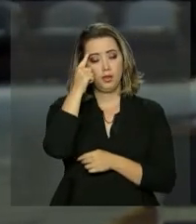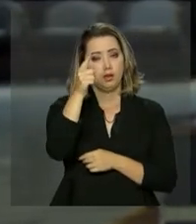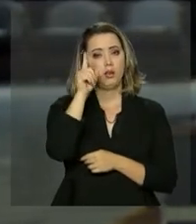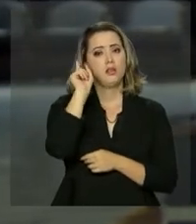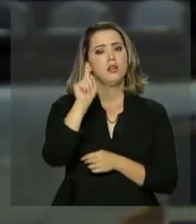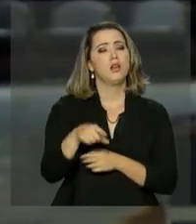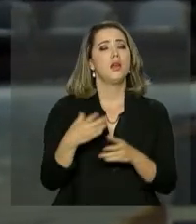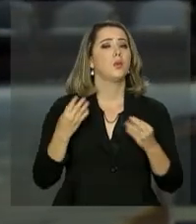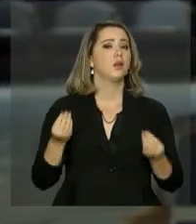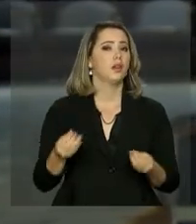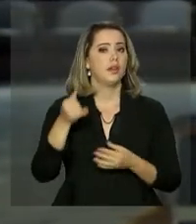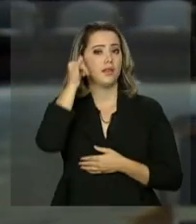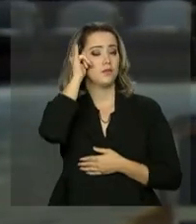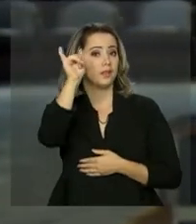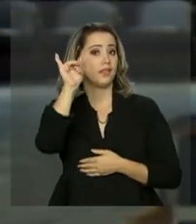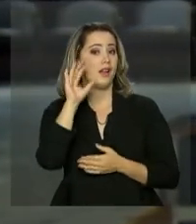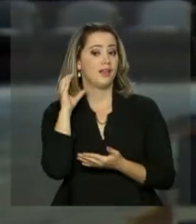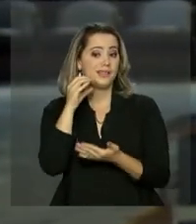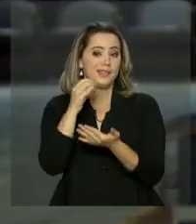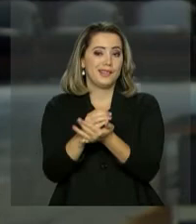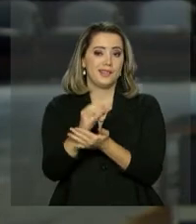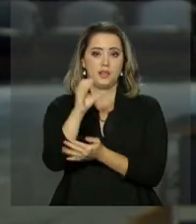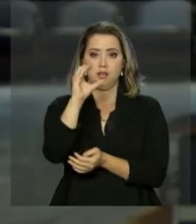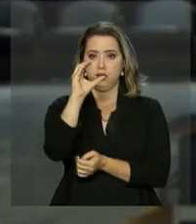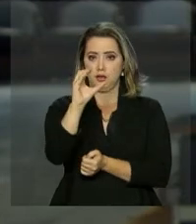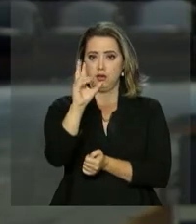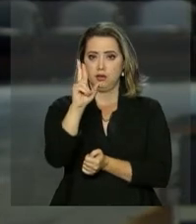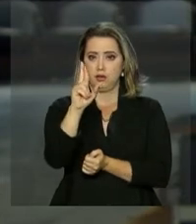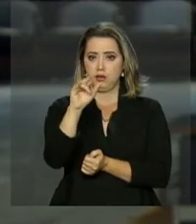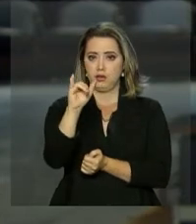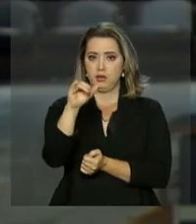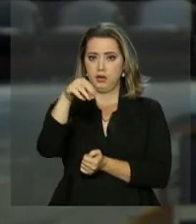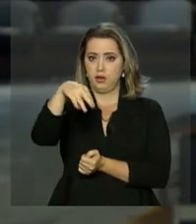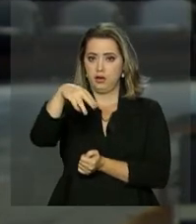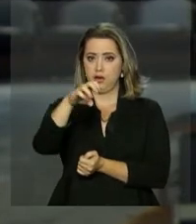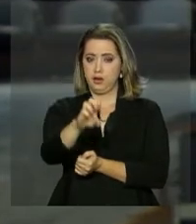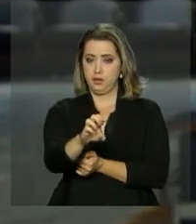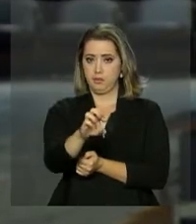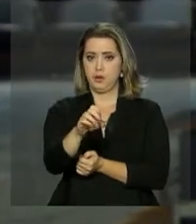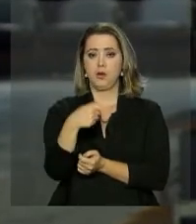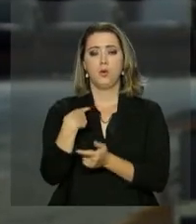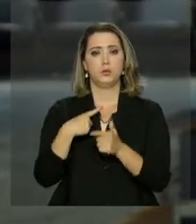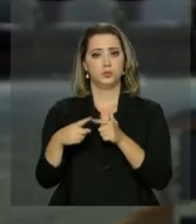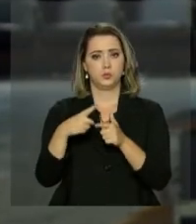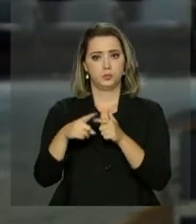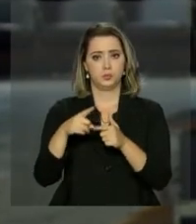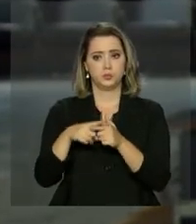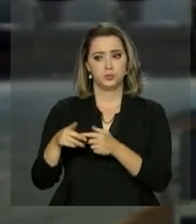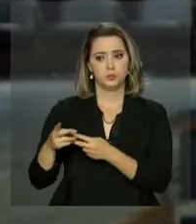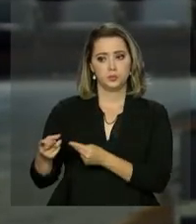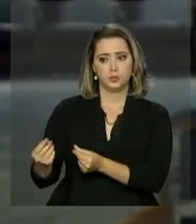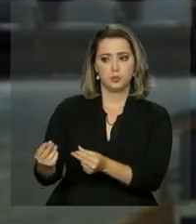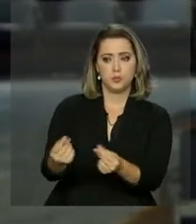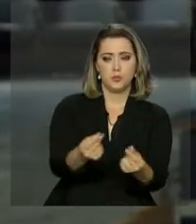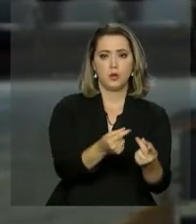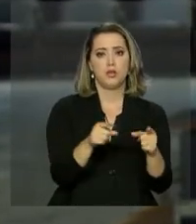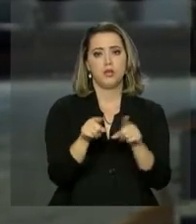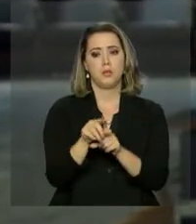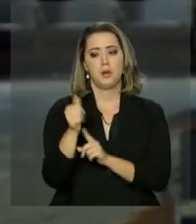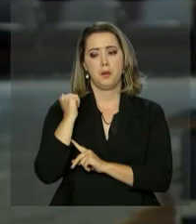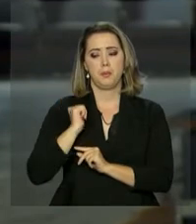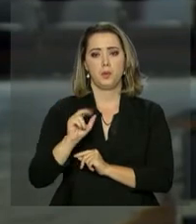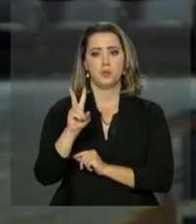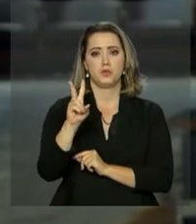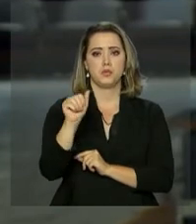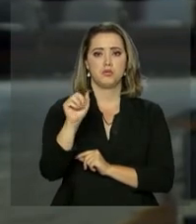é combater crimes contra o sistema financeiro nacional e a Bolsa de Valores. Com isso, a multa máxima